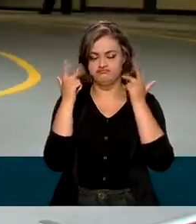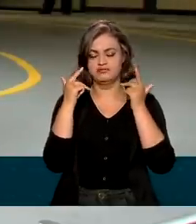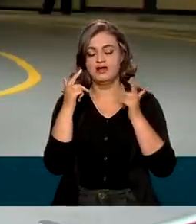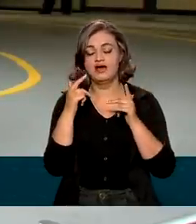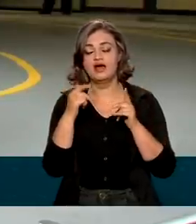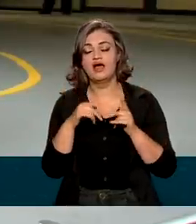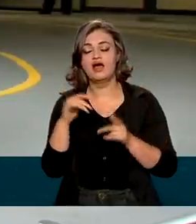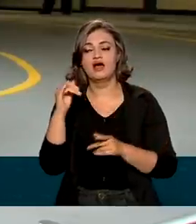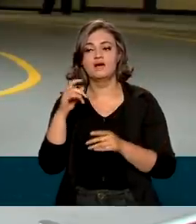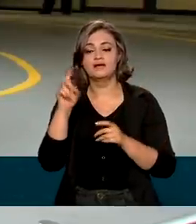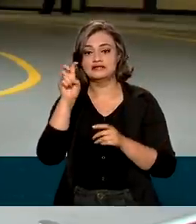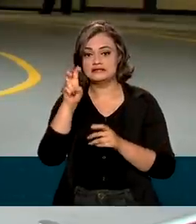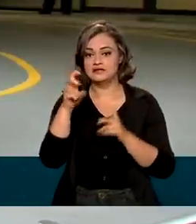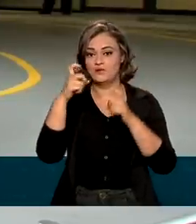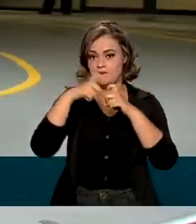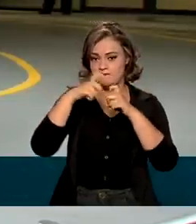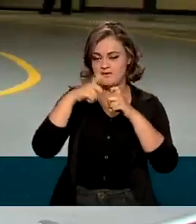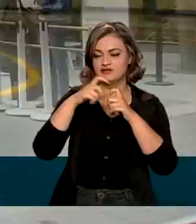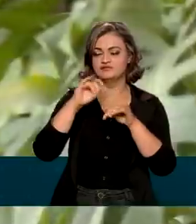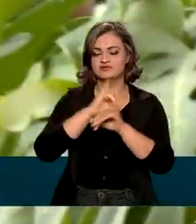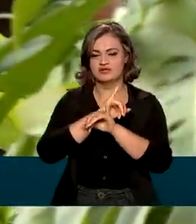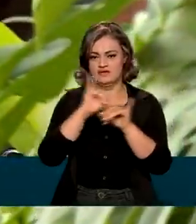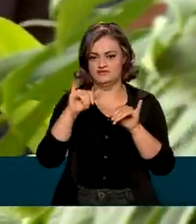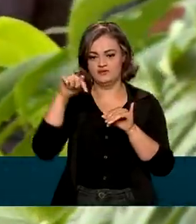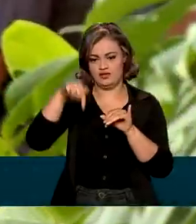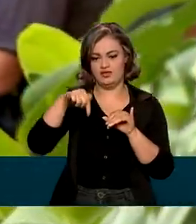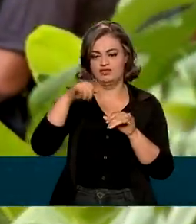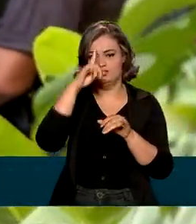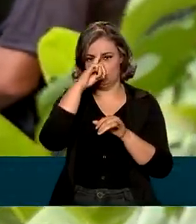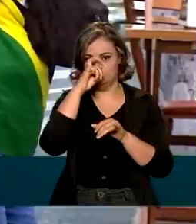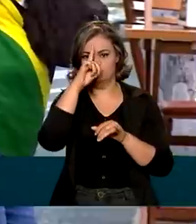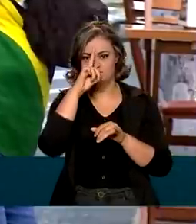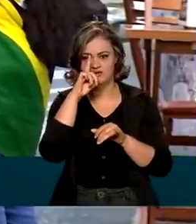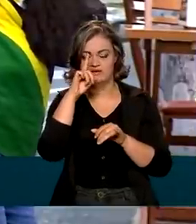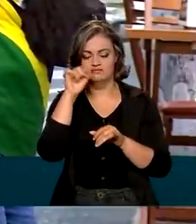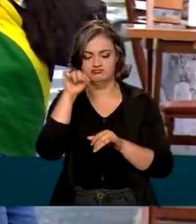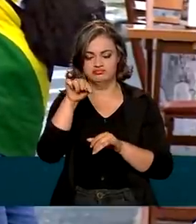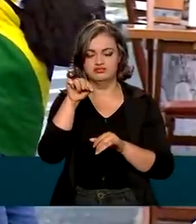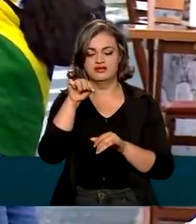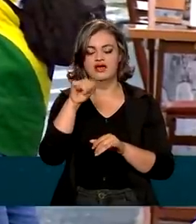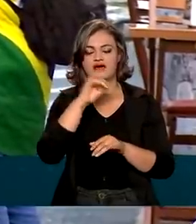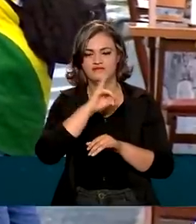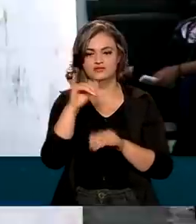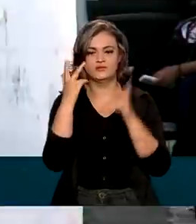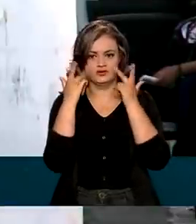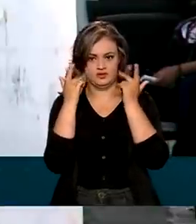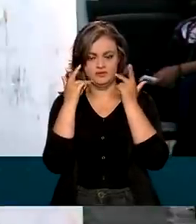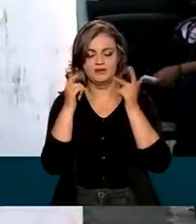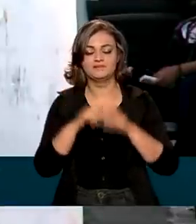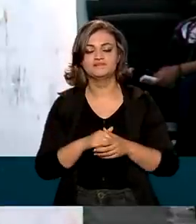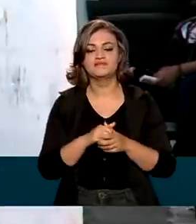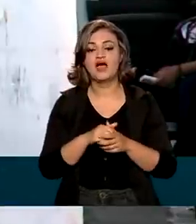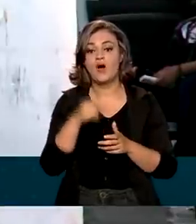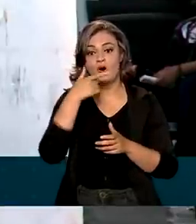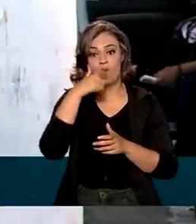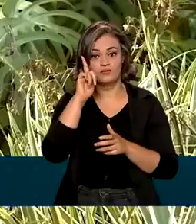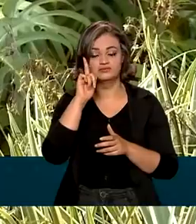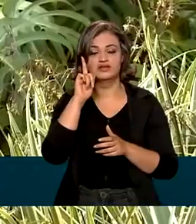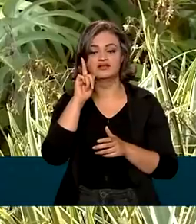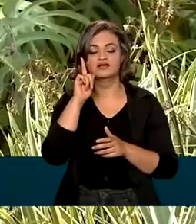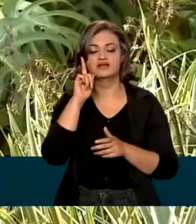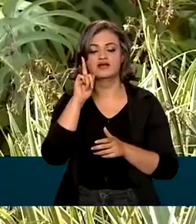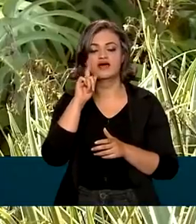assinado por cinco médicos aqui do Hospital Vila Nova Estar em São Paulo. Ontem, também, aqui em frente ao hospital,